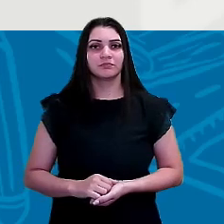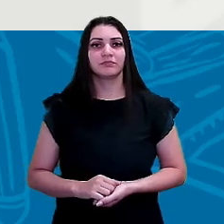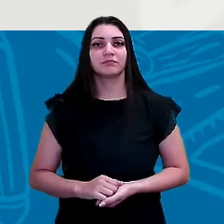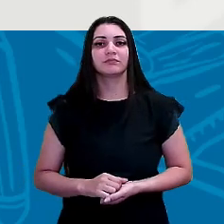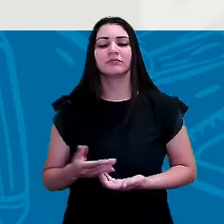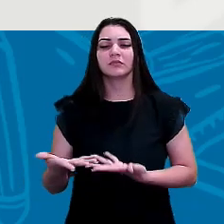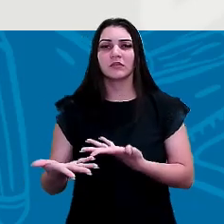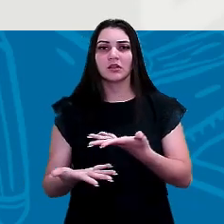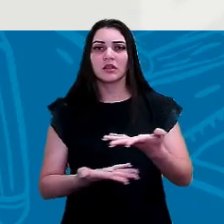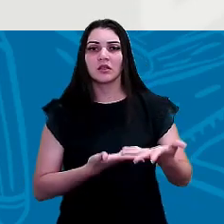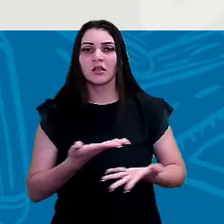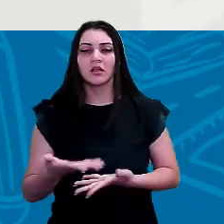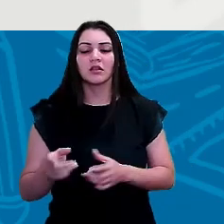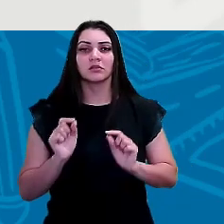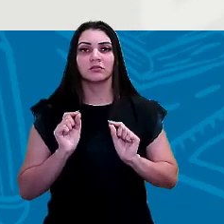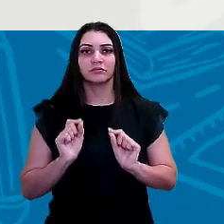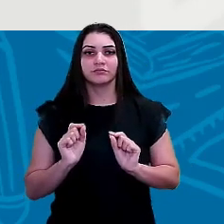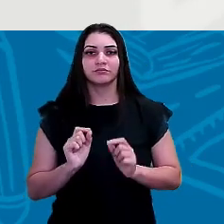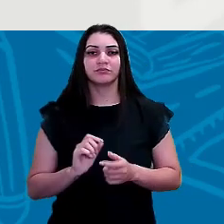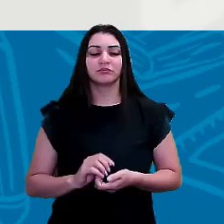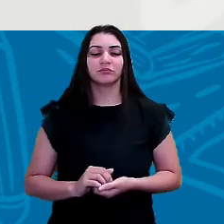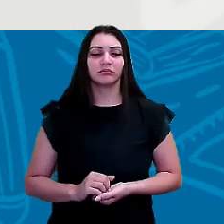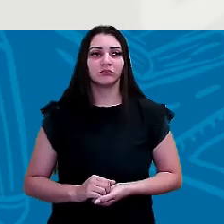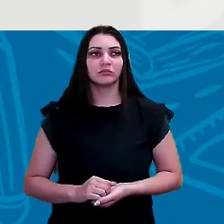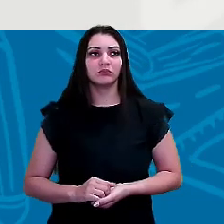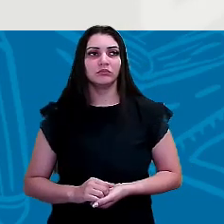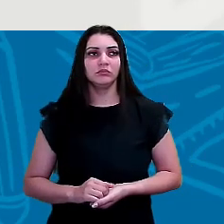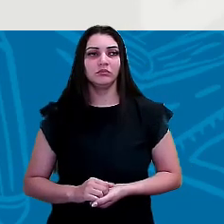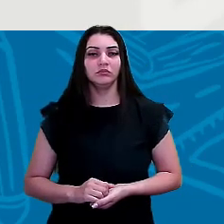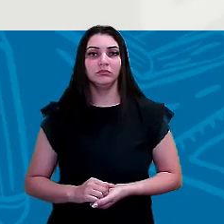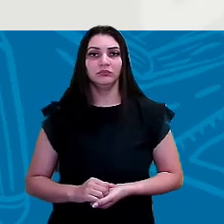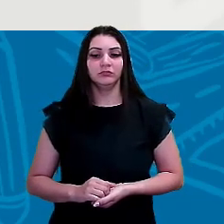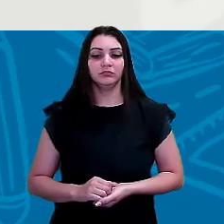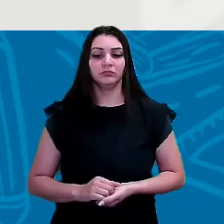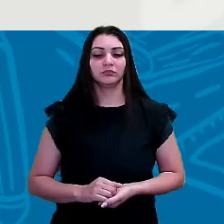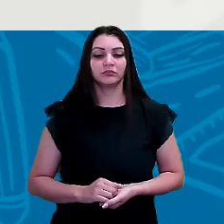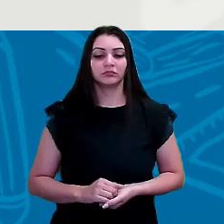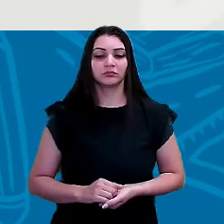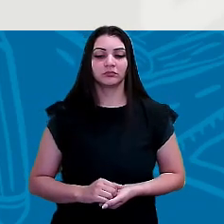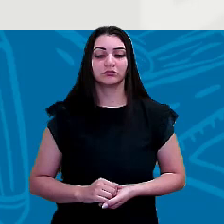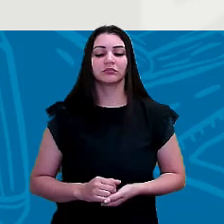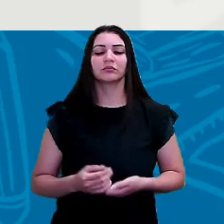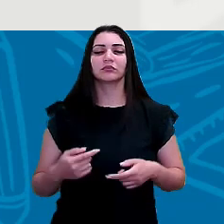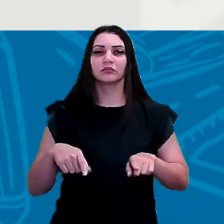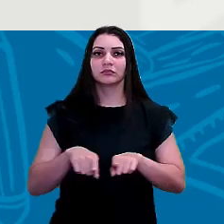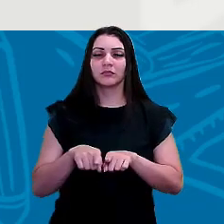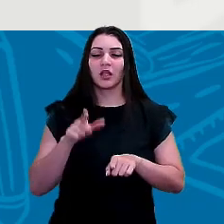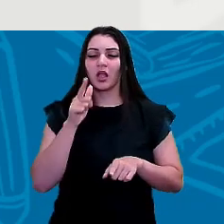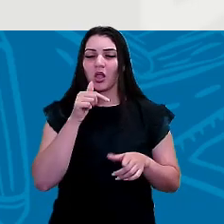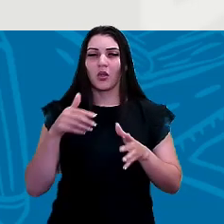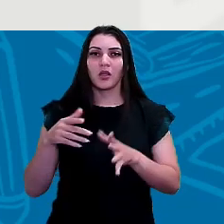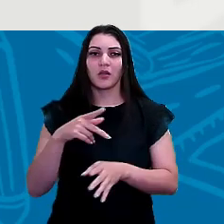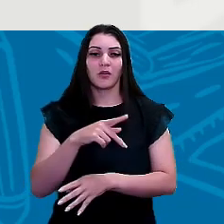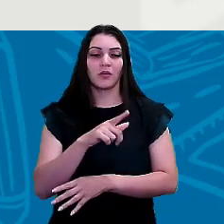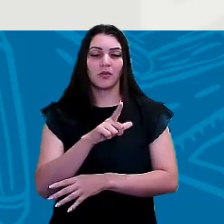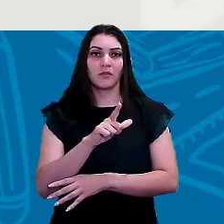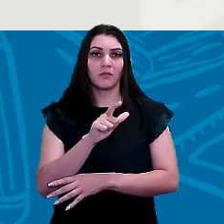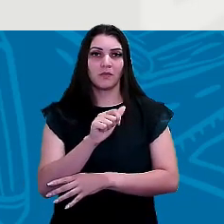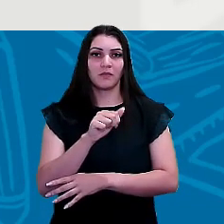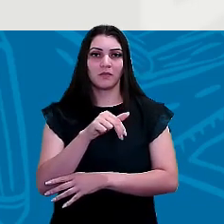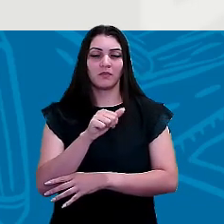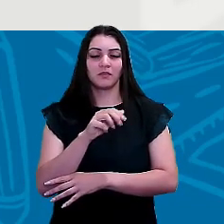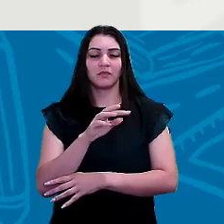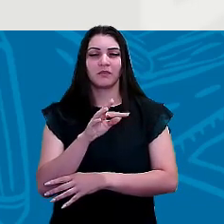em relação a questão do rio de planalto a gente pode chamar também a questão